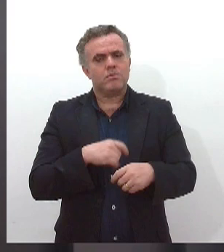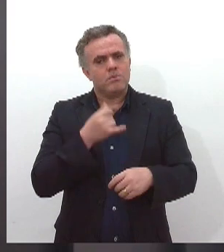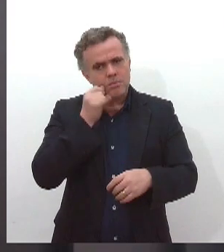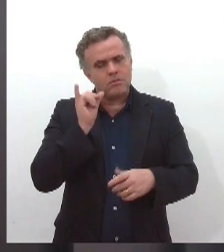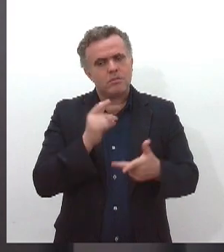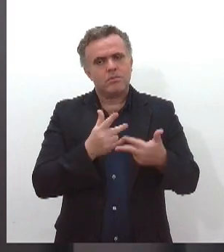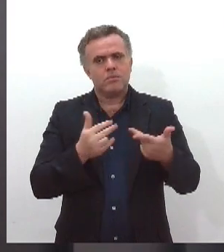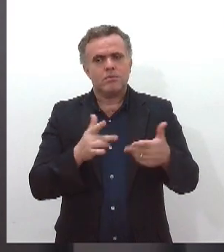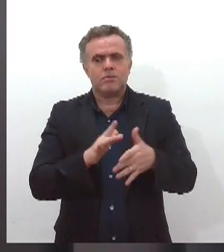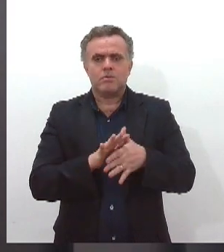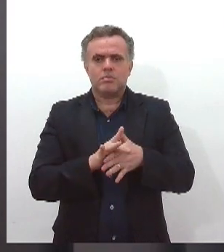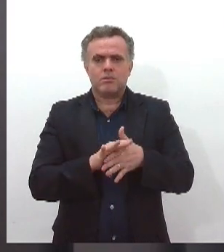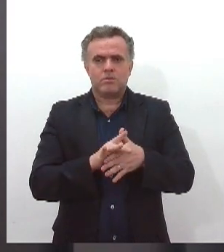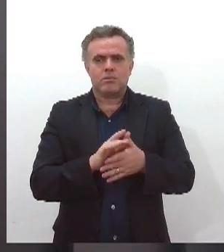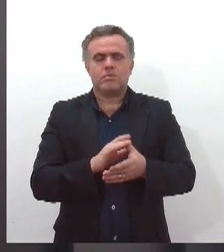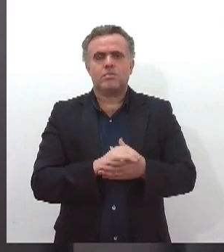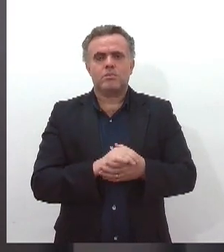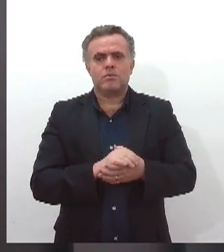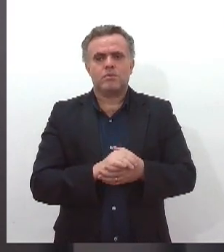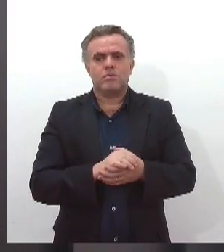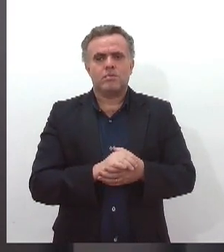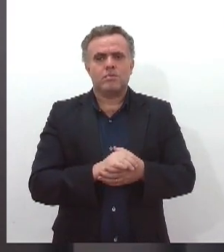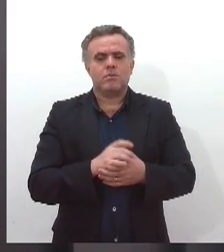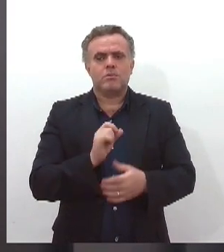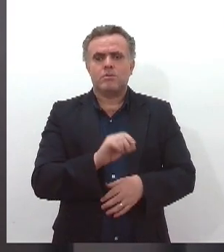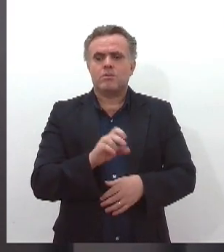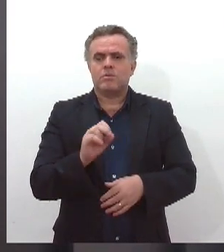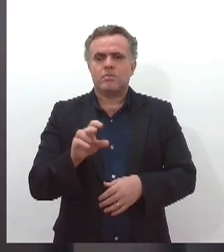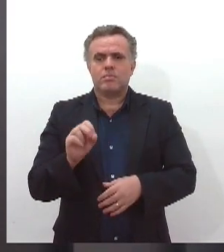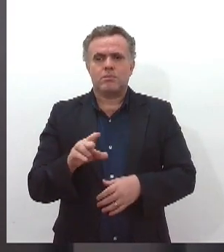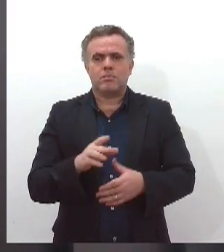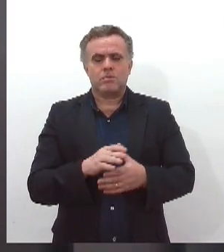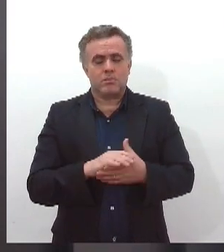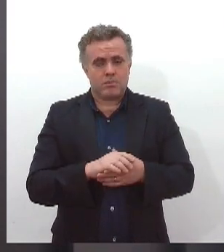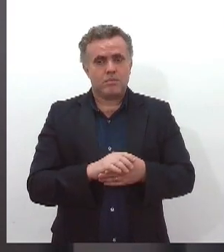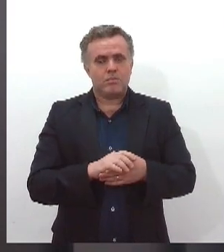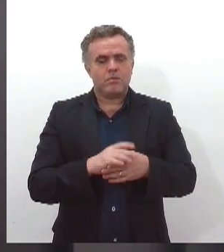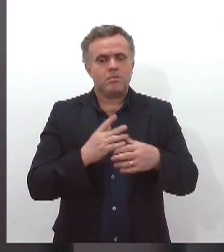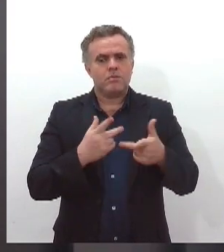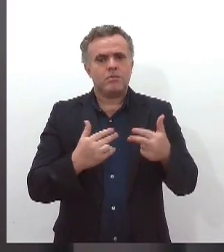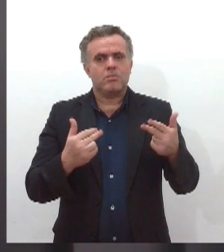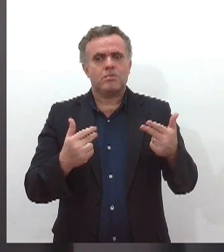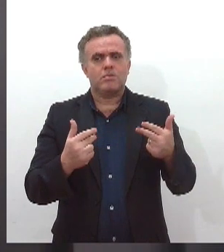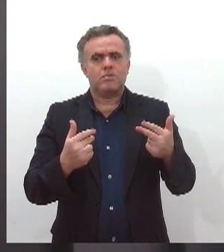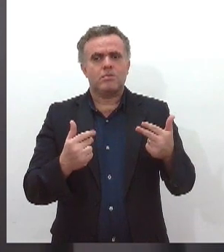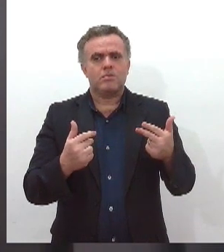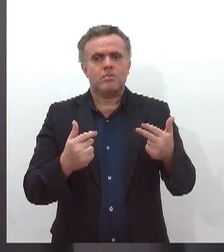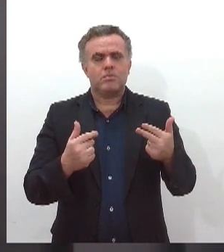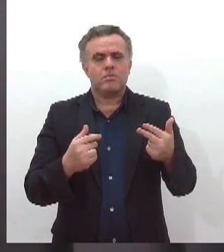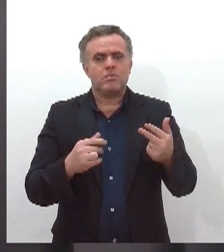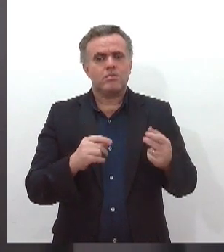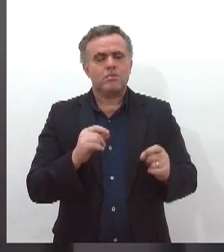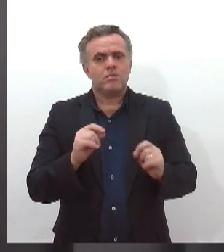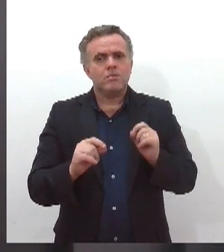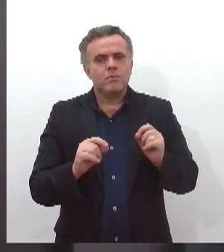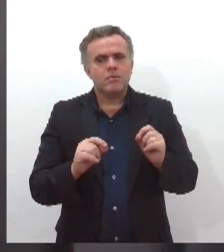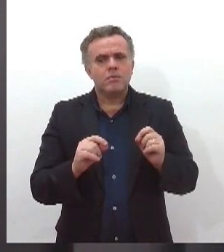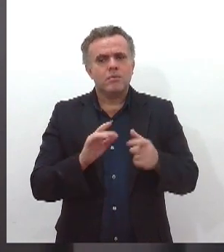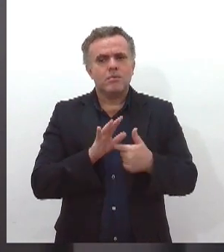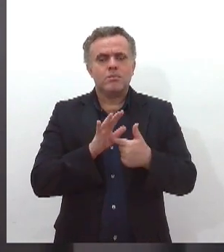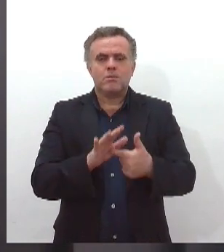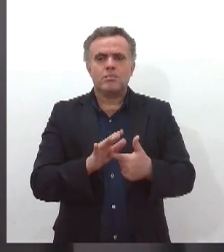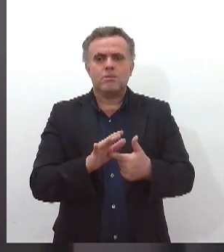Bacteriana, a secular do tipo adulto, que combate a difeteria, tétano e coquelute da